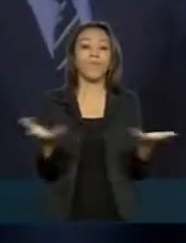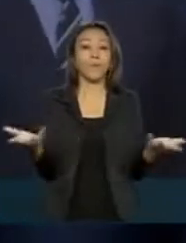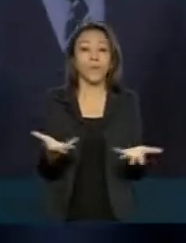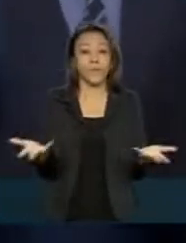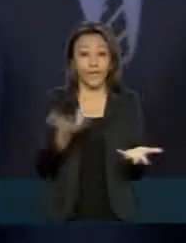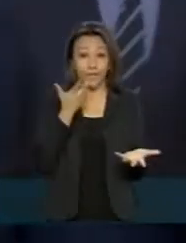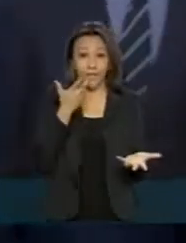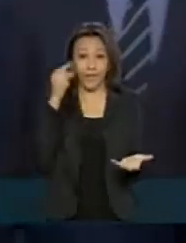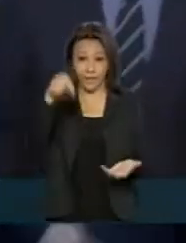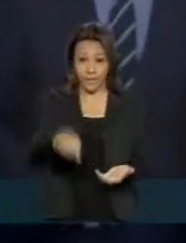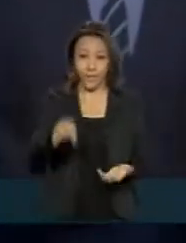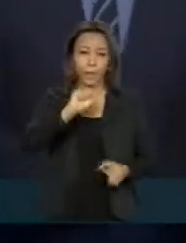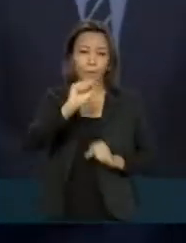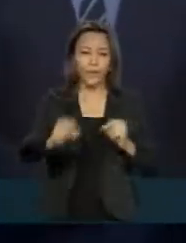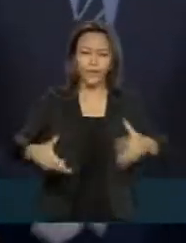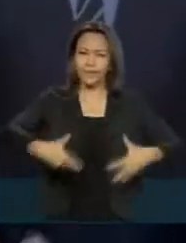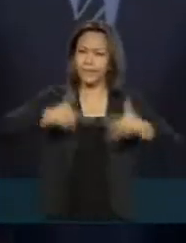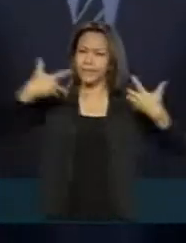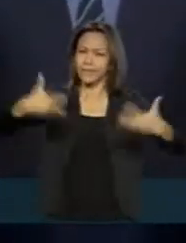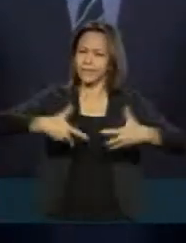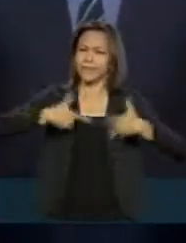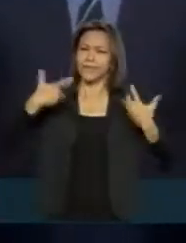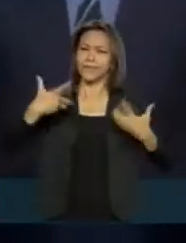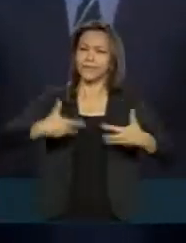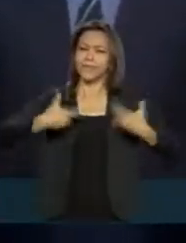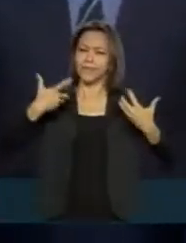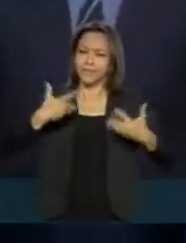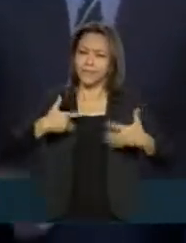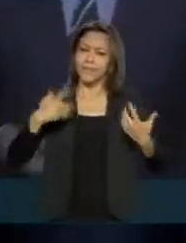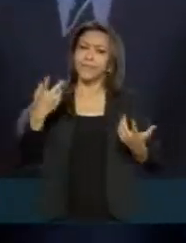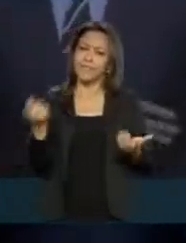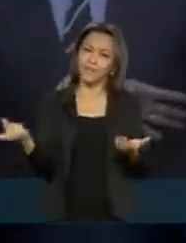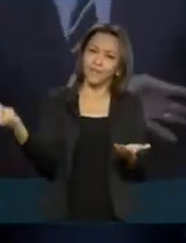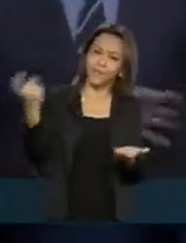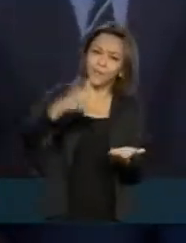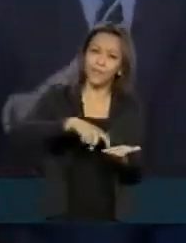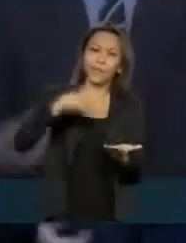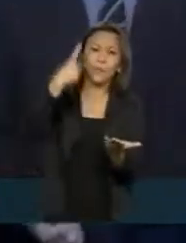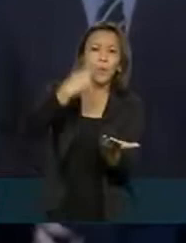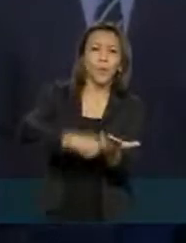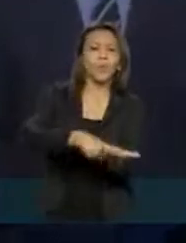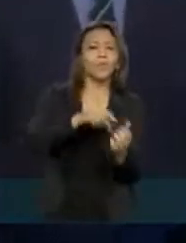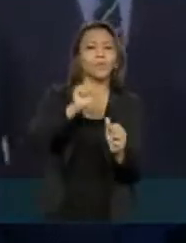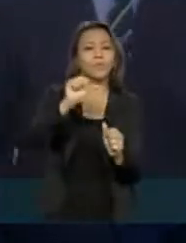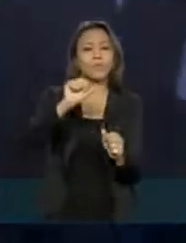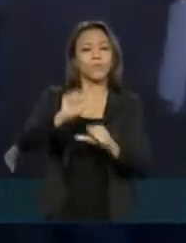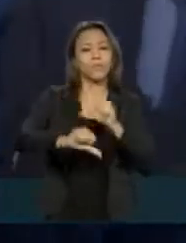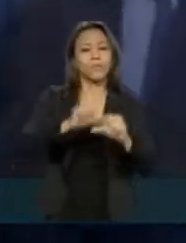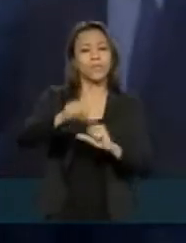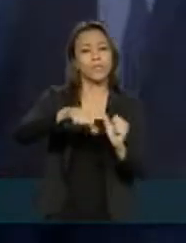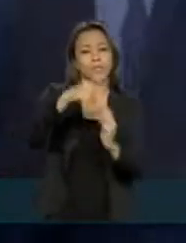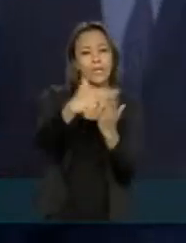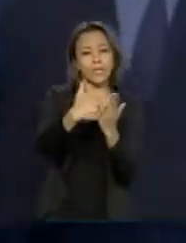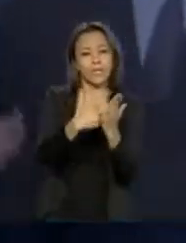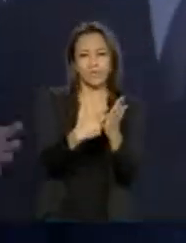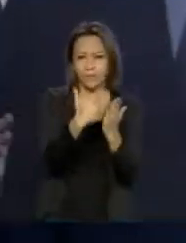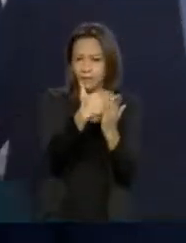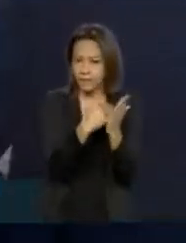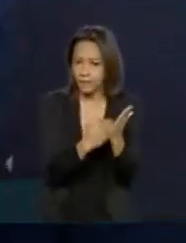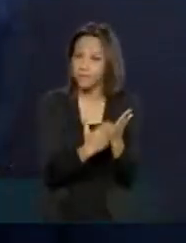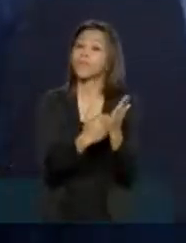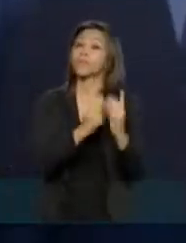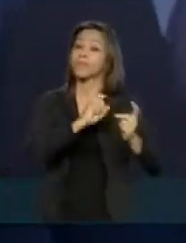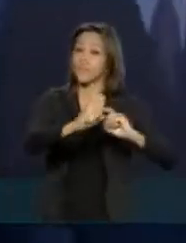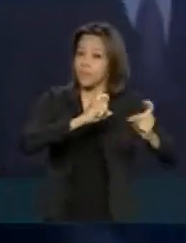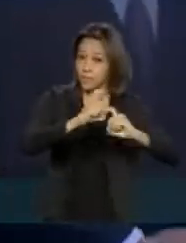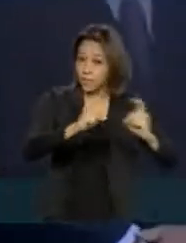a nossa alegria de estarmos retomando a agenda de reformas do governo do presidente Bolsonaro. Com o anúncio